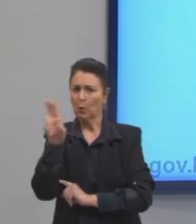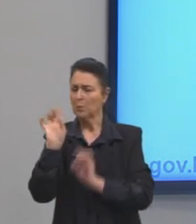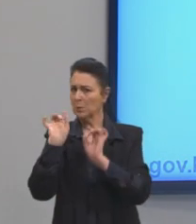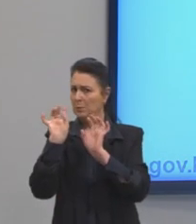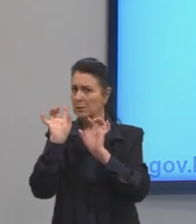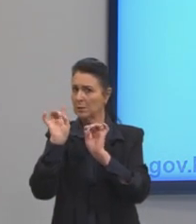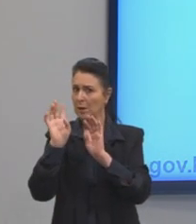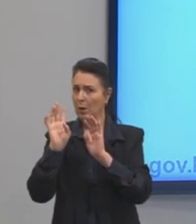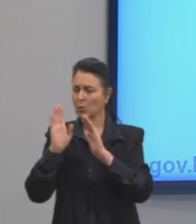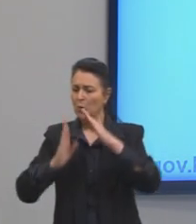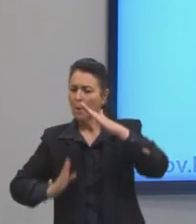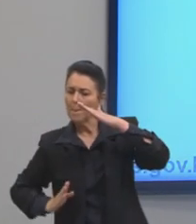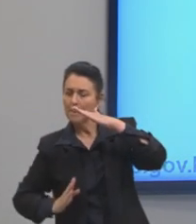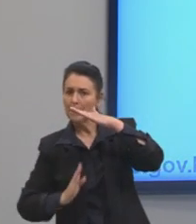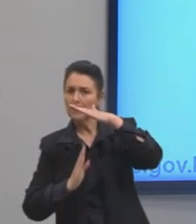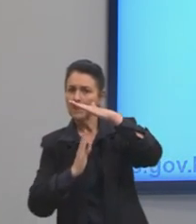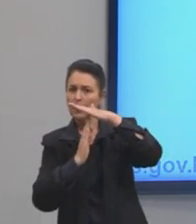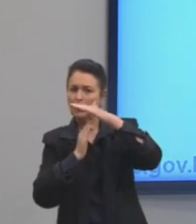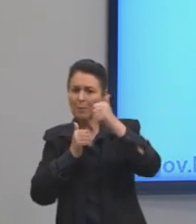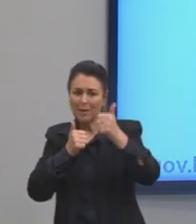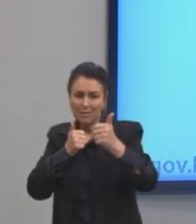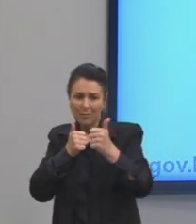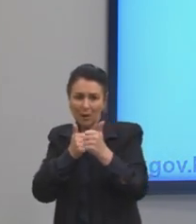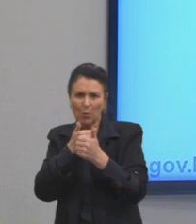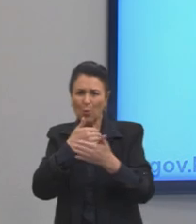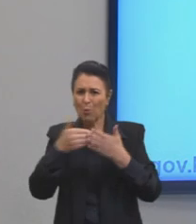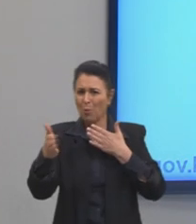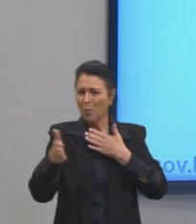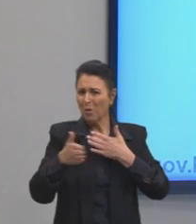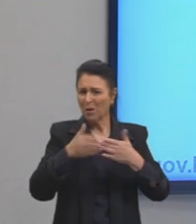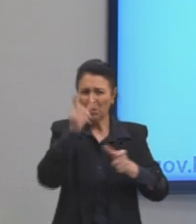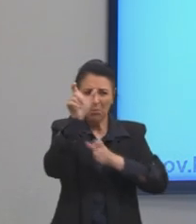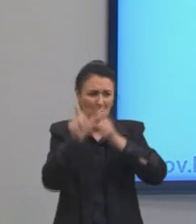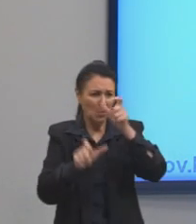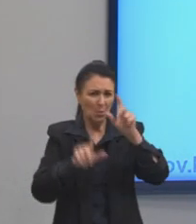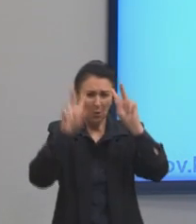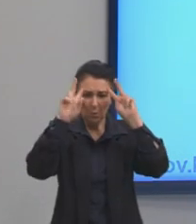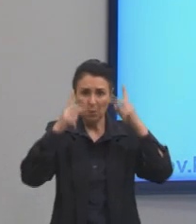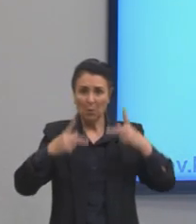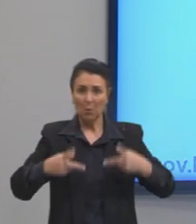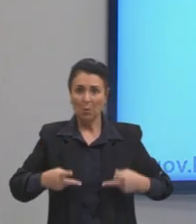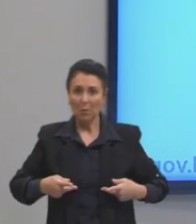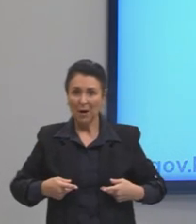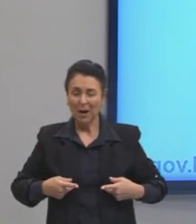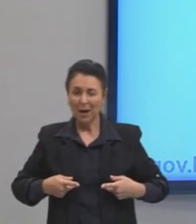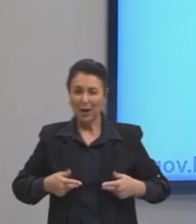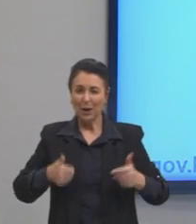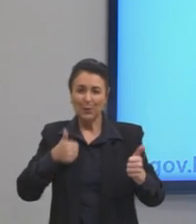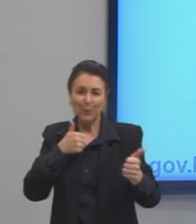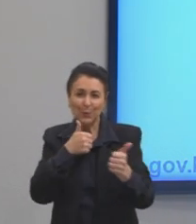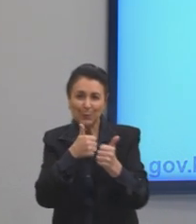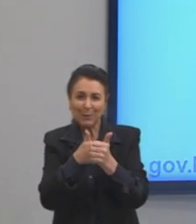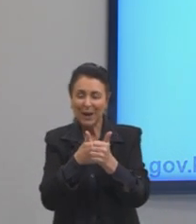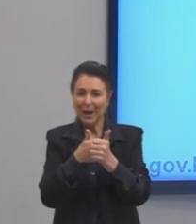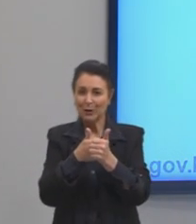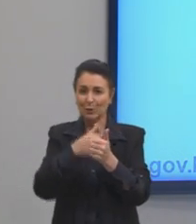atingiu o ponto mais próximo que qualquer artefato humano esteve do planeta anão Plutão.